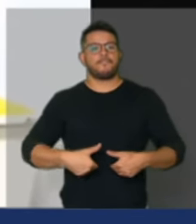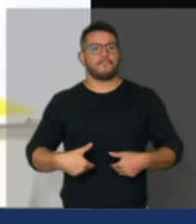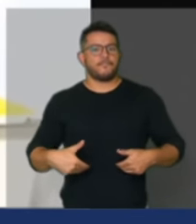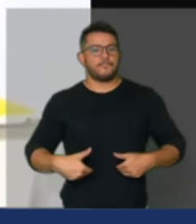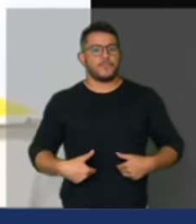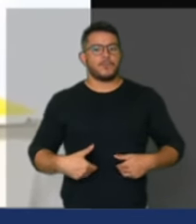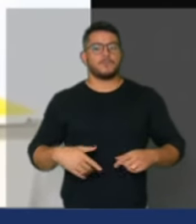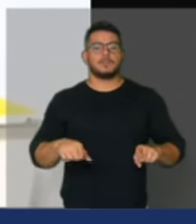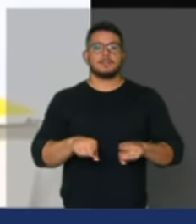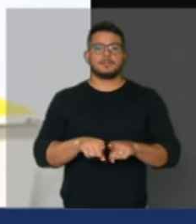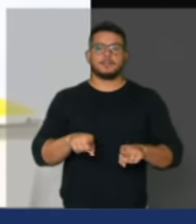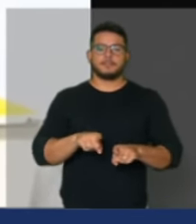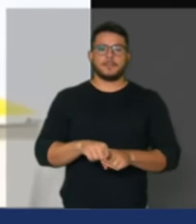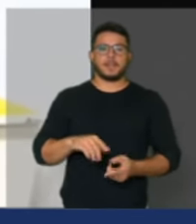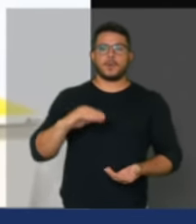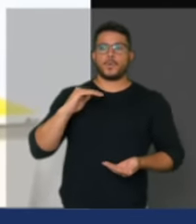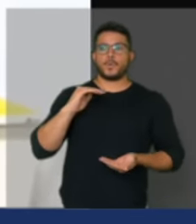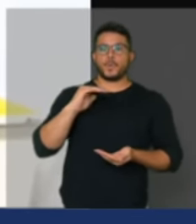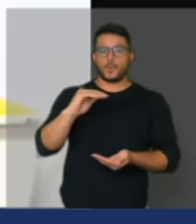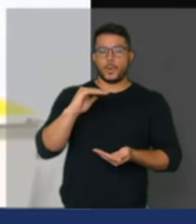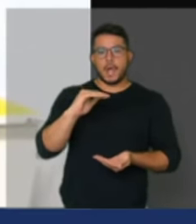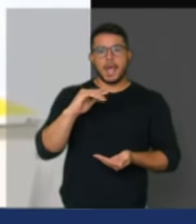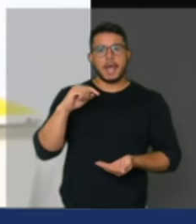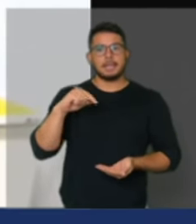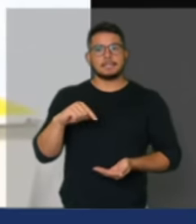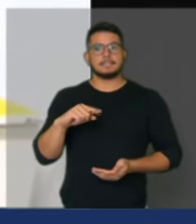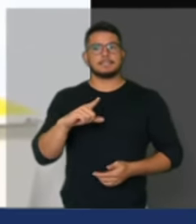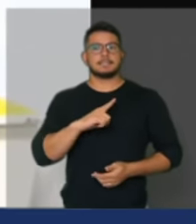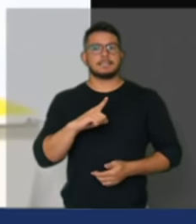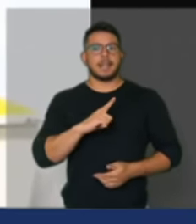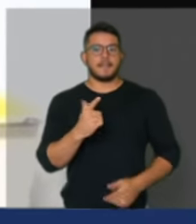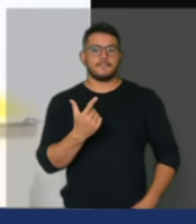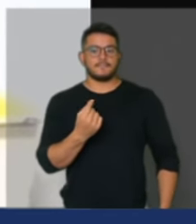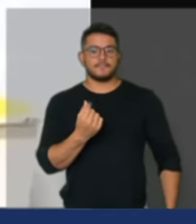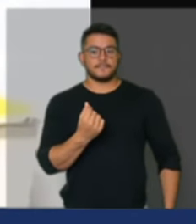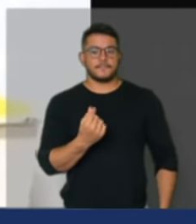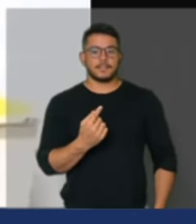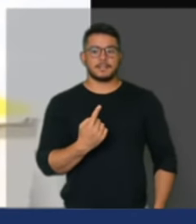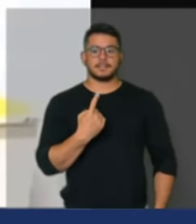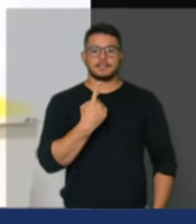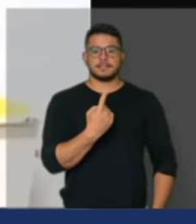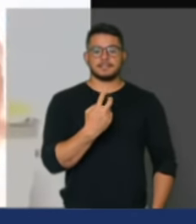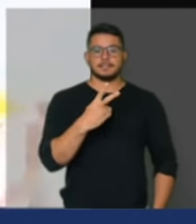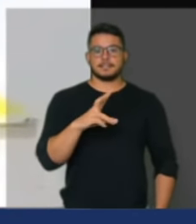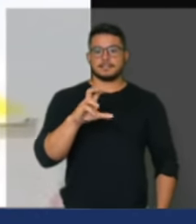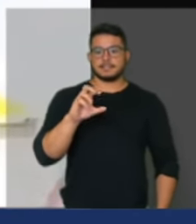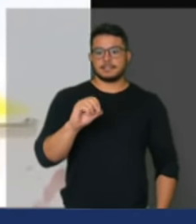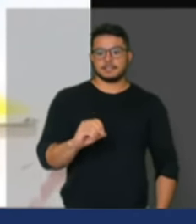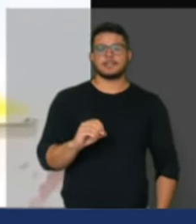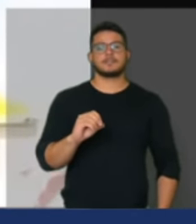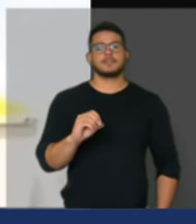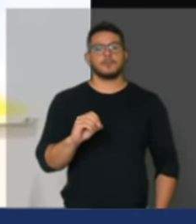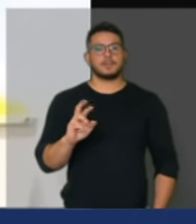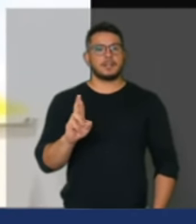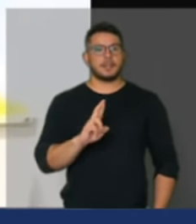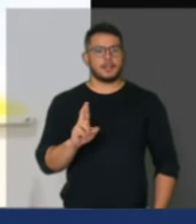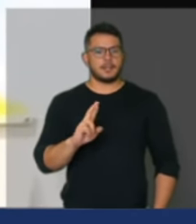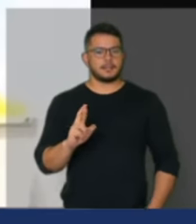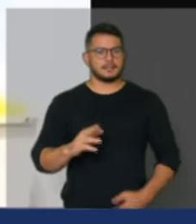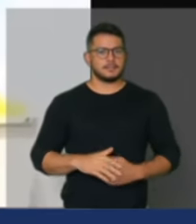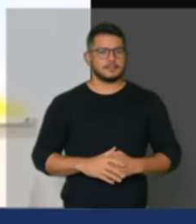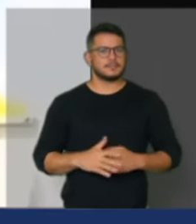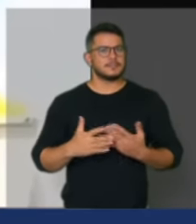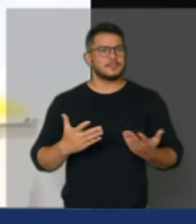Acre está custando 150 reais, continue. Será que o povo